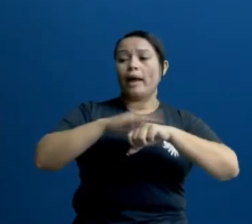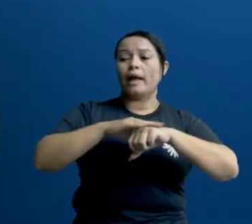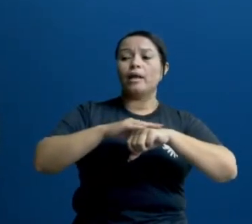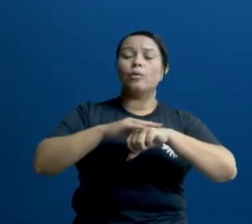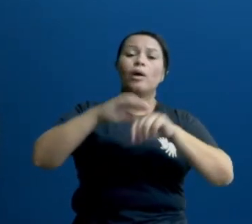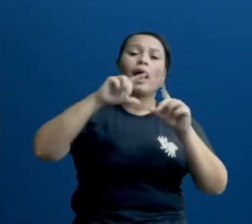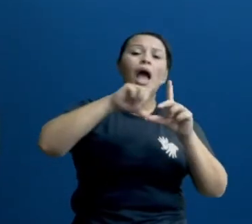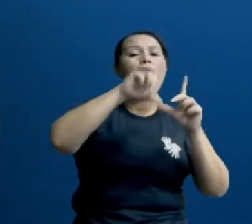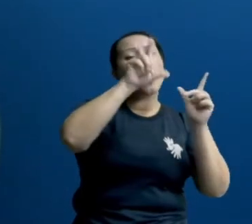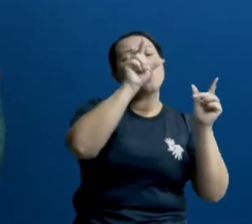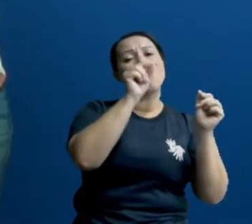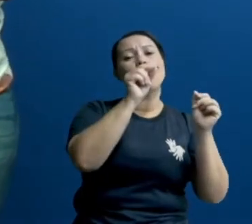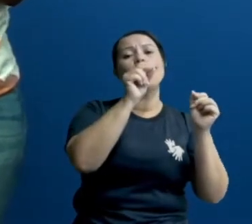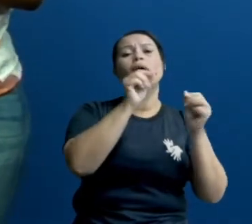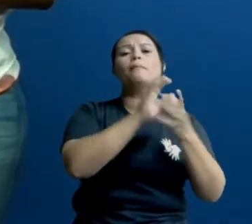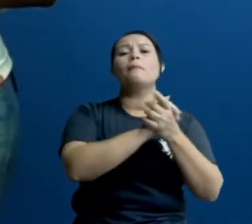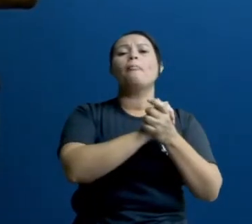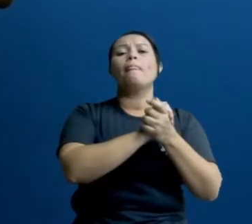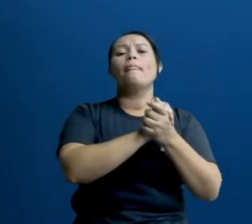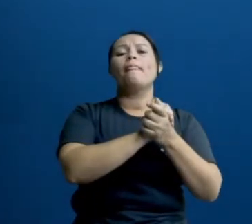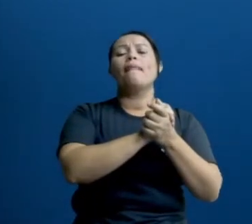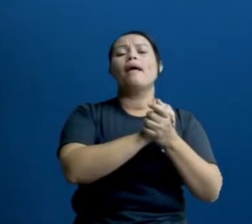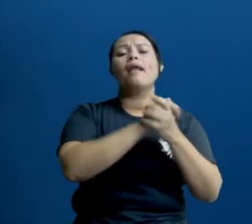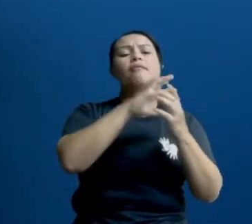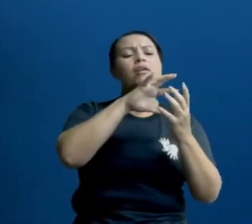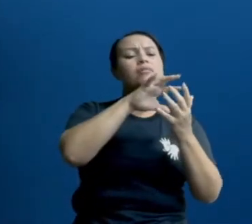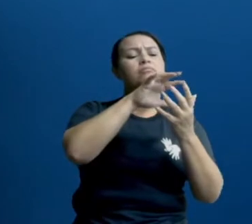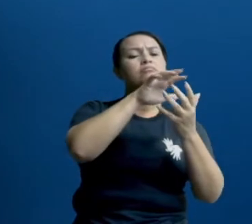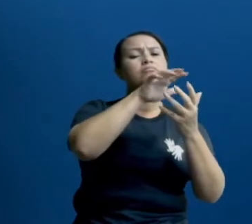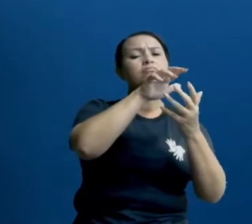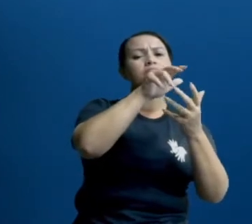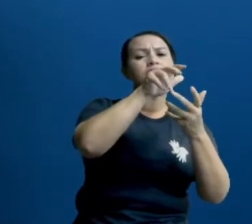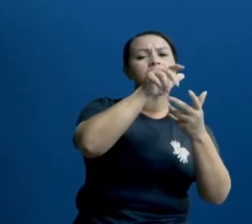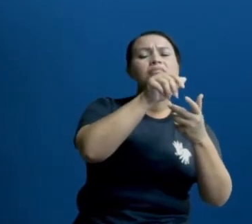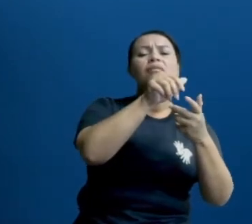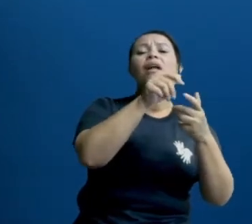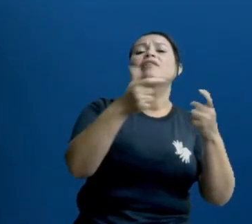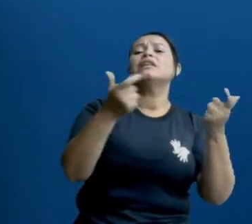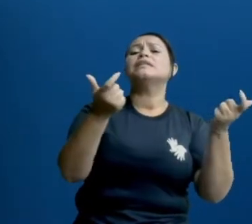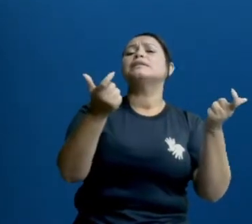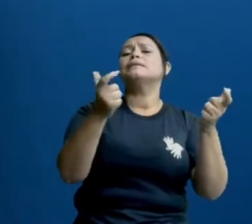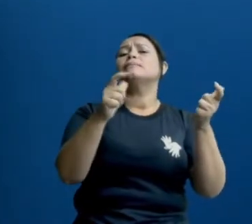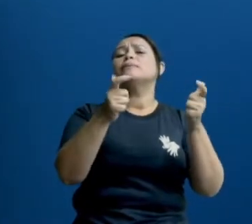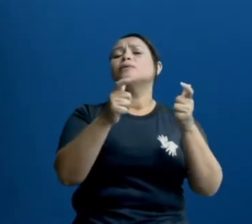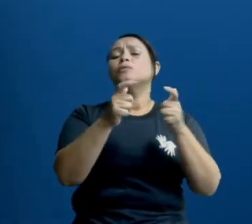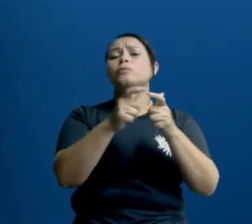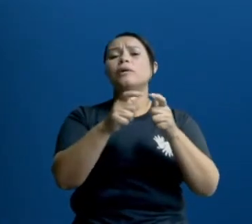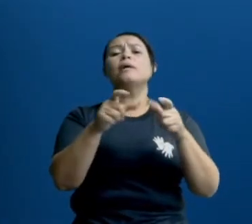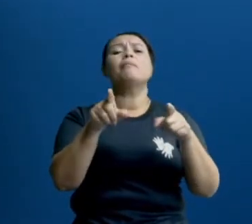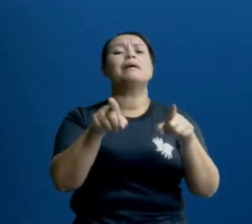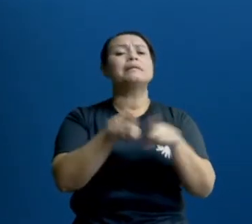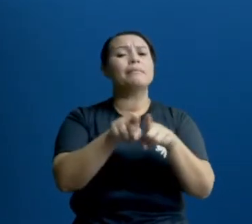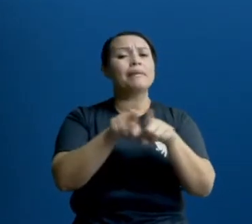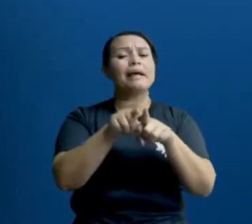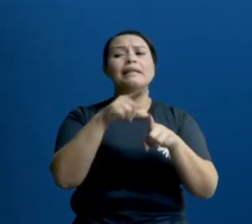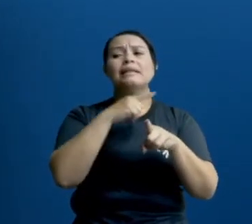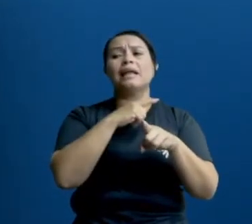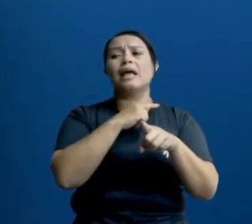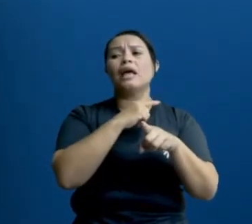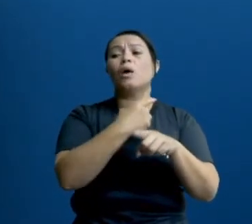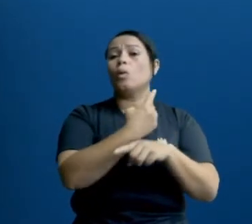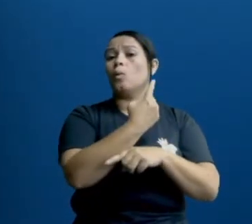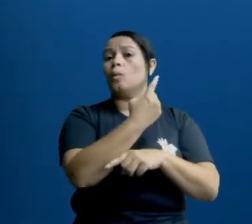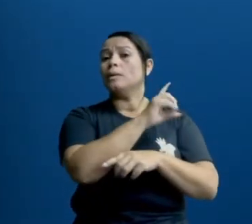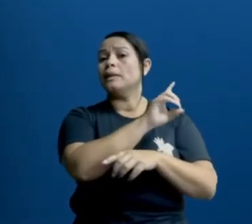deslocando, certo? Ela vai diminuindo. Mas existe um dia que